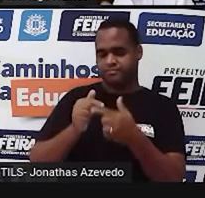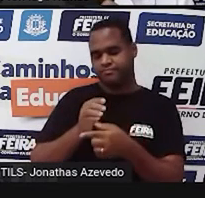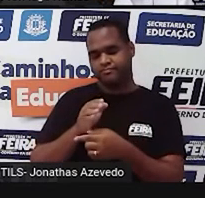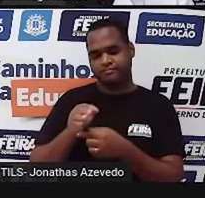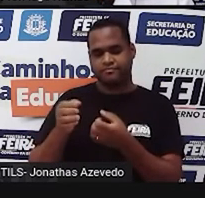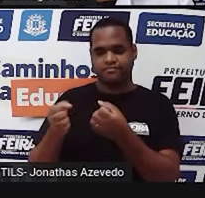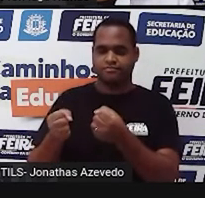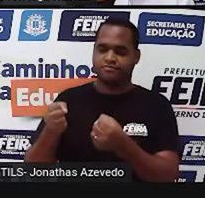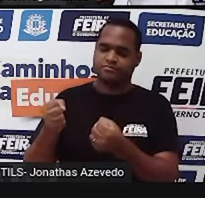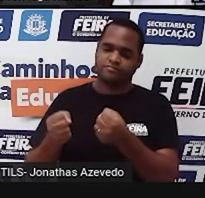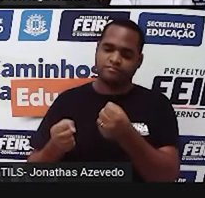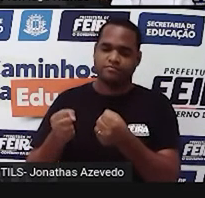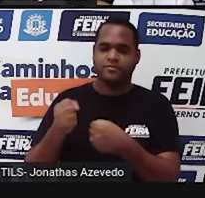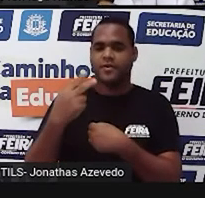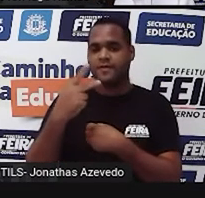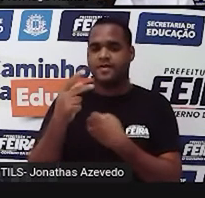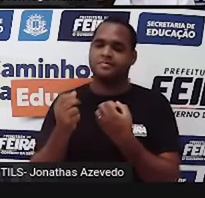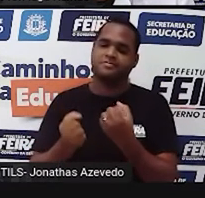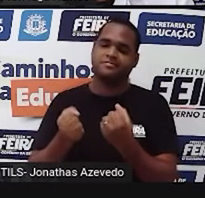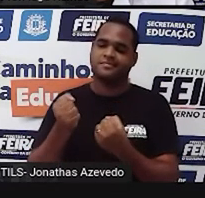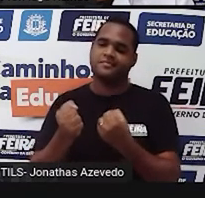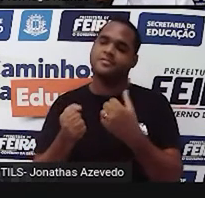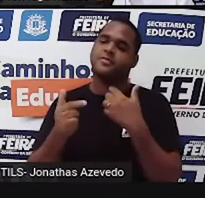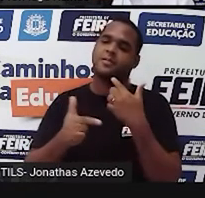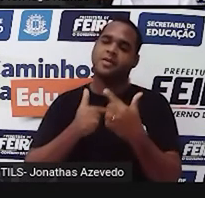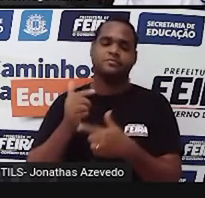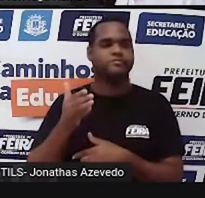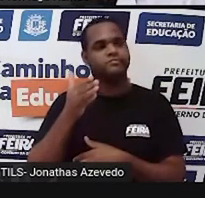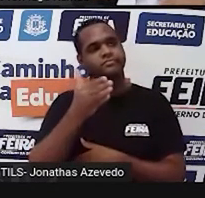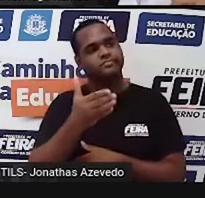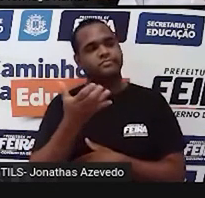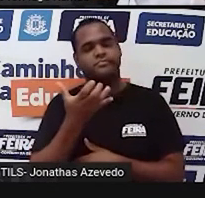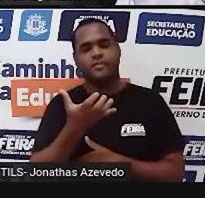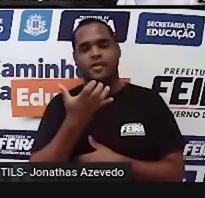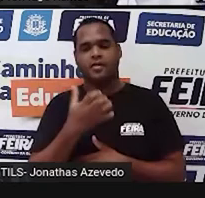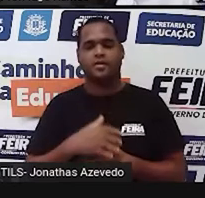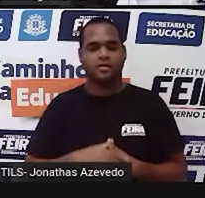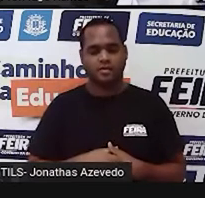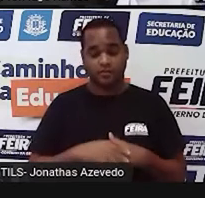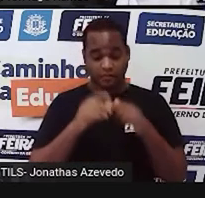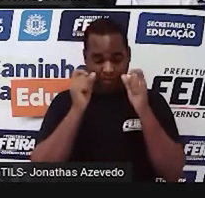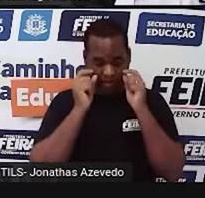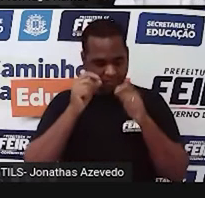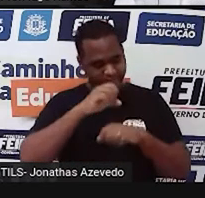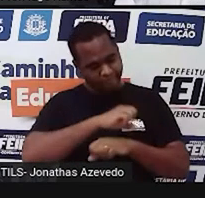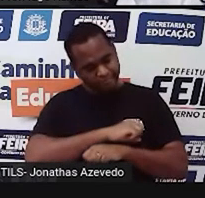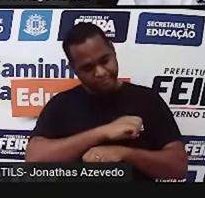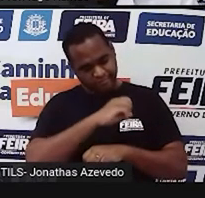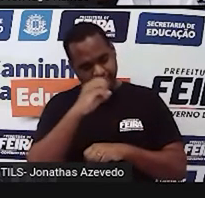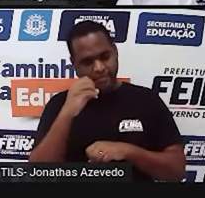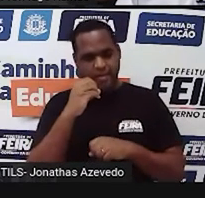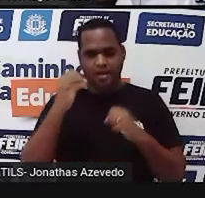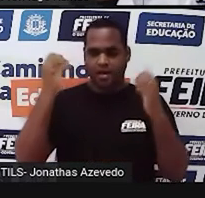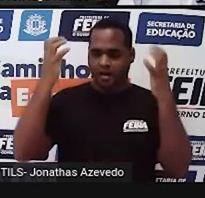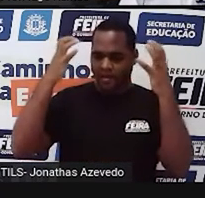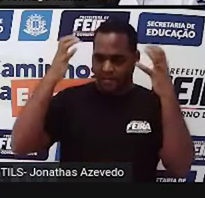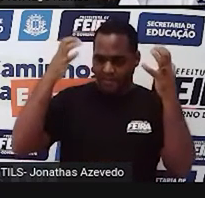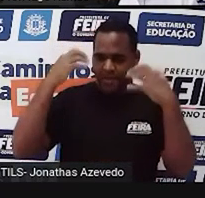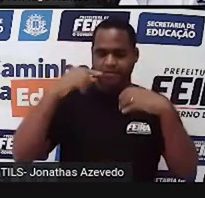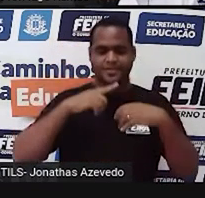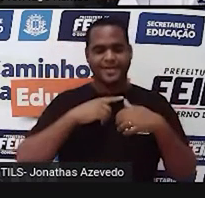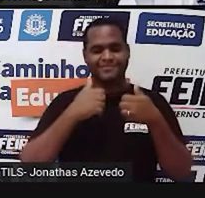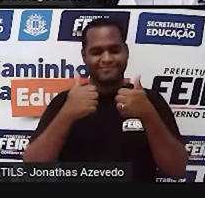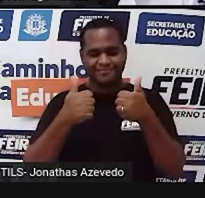foi no seu veículo, no seu carro, tá? Você acordou, tomou um banho legal,